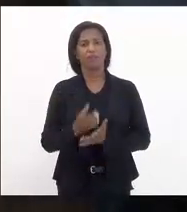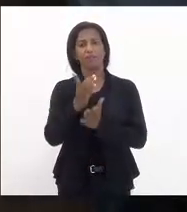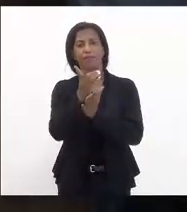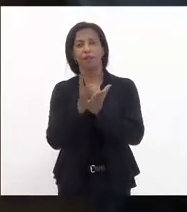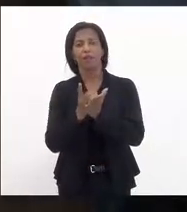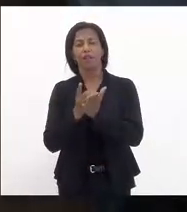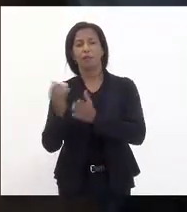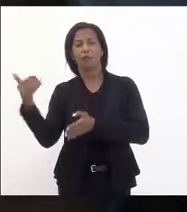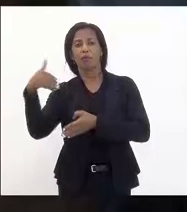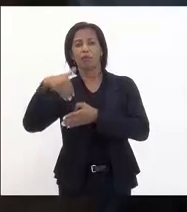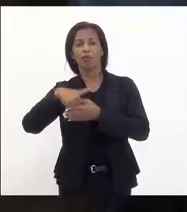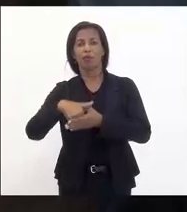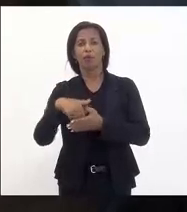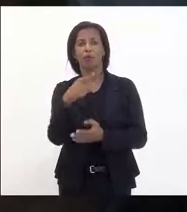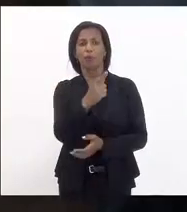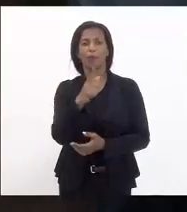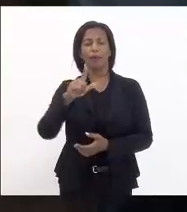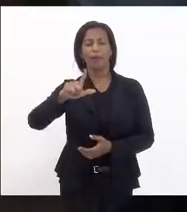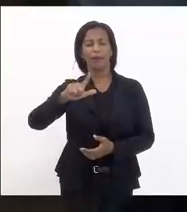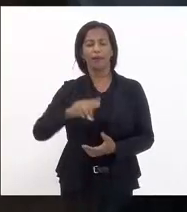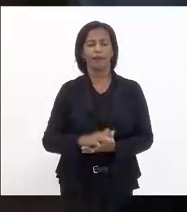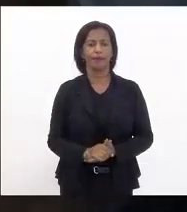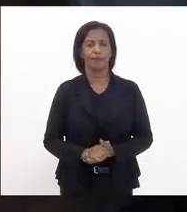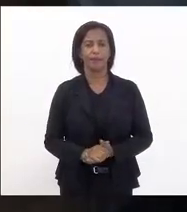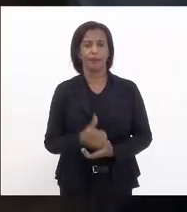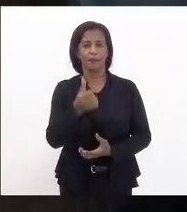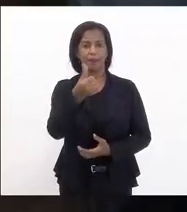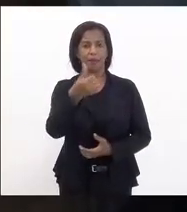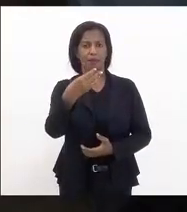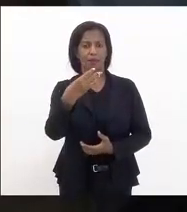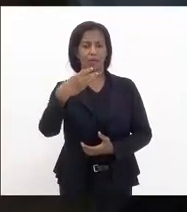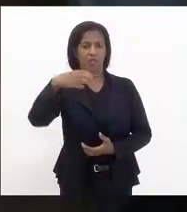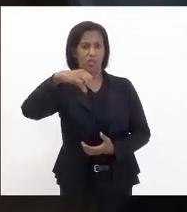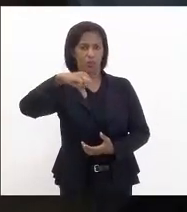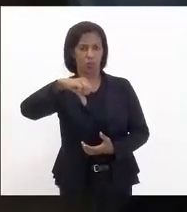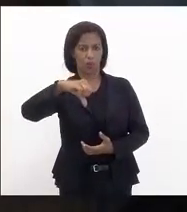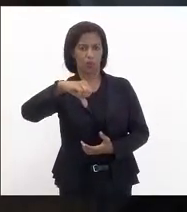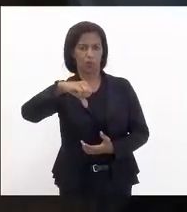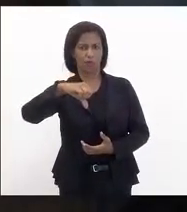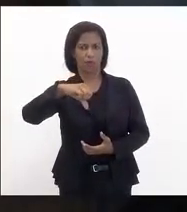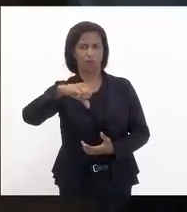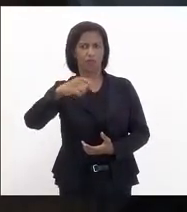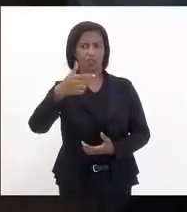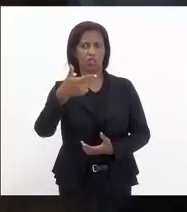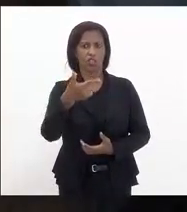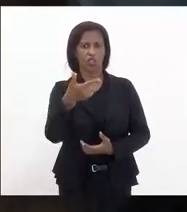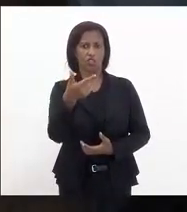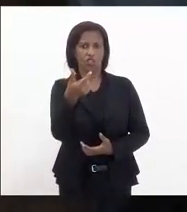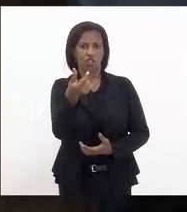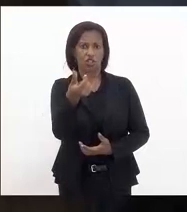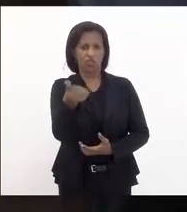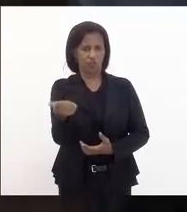voto ao PL 639 de 2021